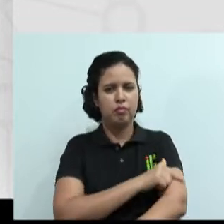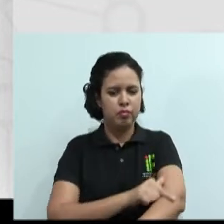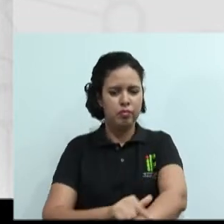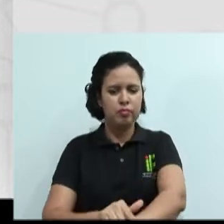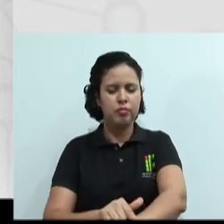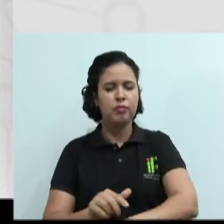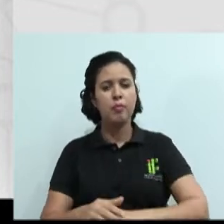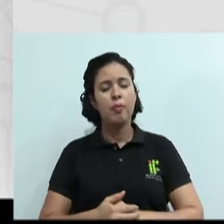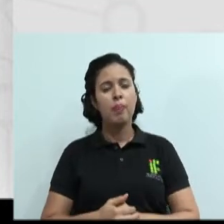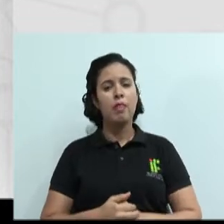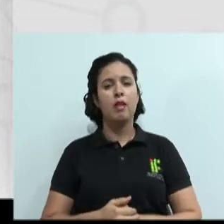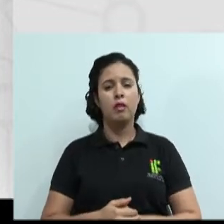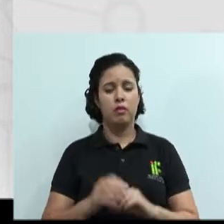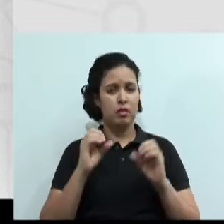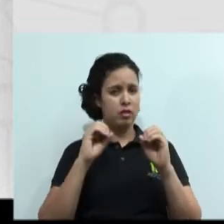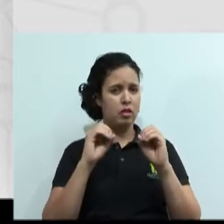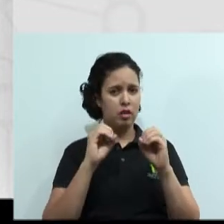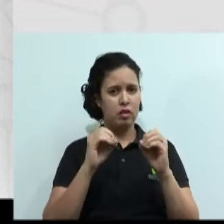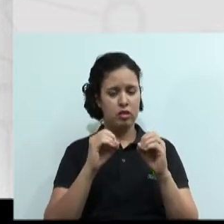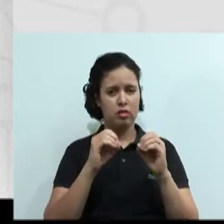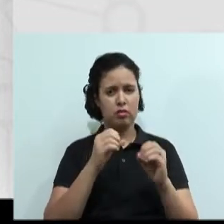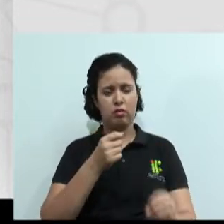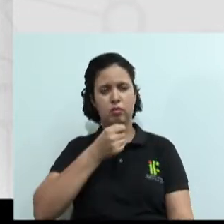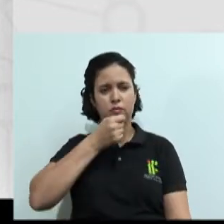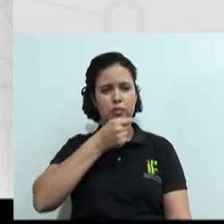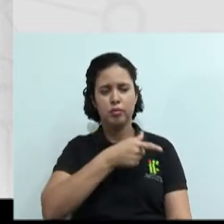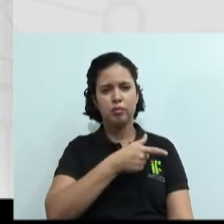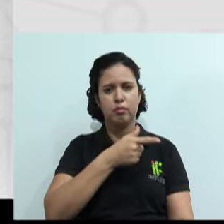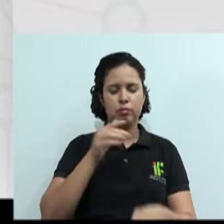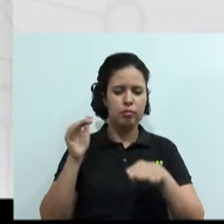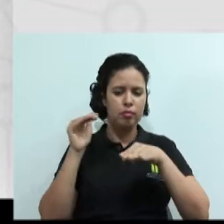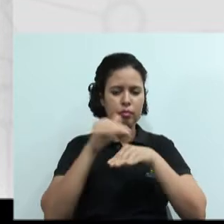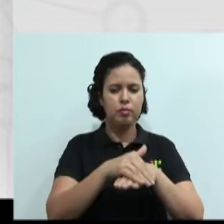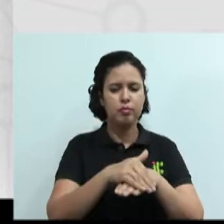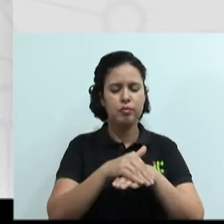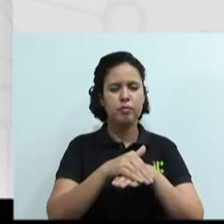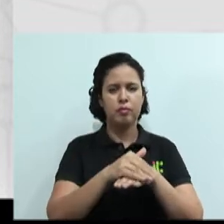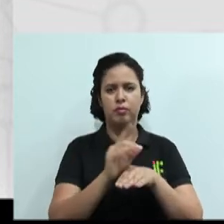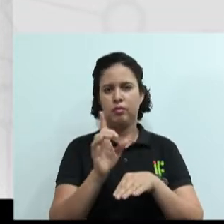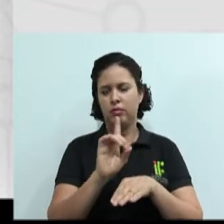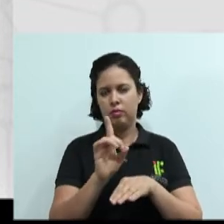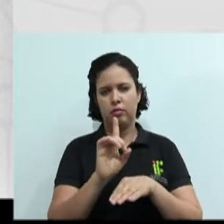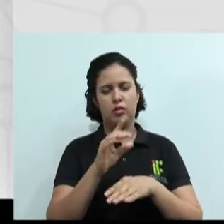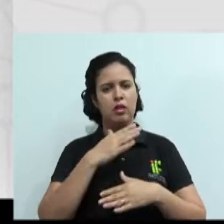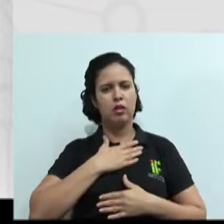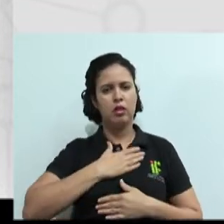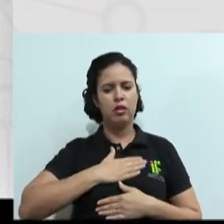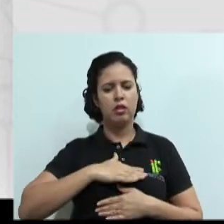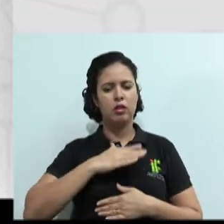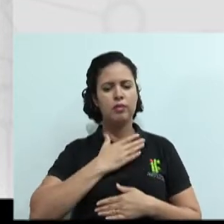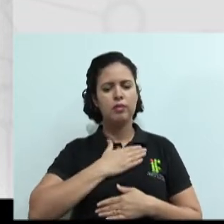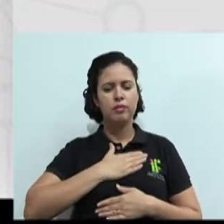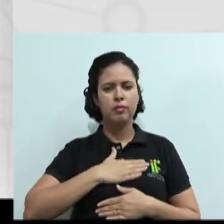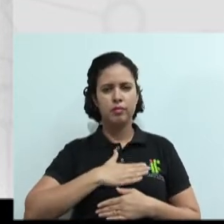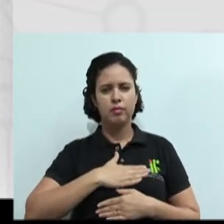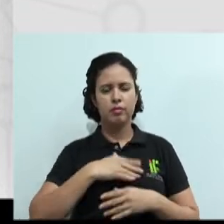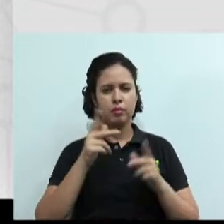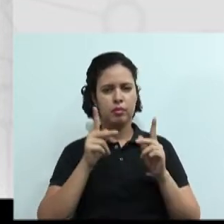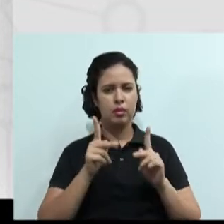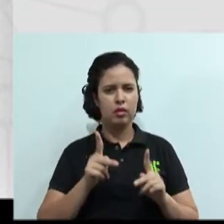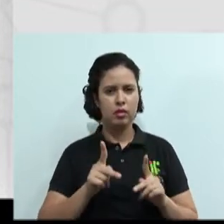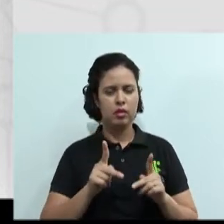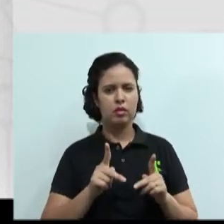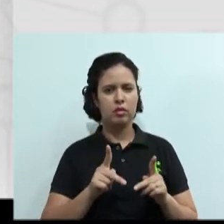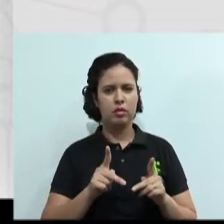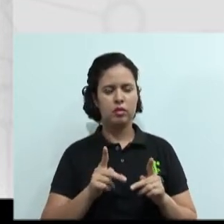zero ofensas. Não importa o que aconteça durante uma negociação, mantenha calma, tranquilidade, não se